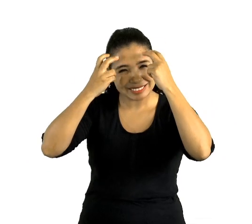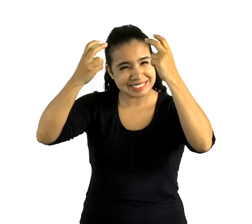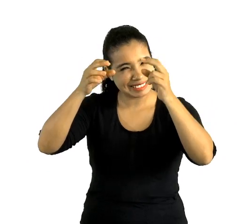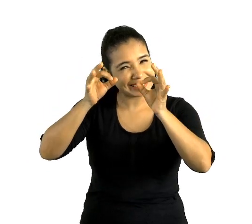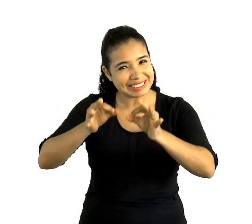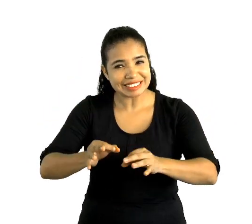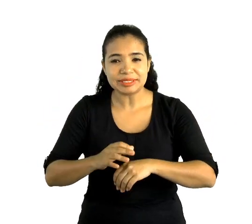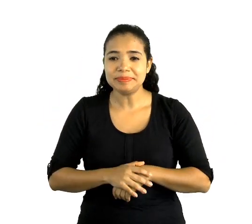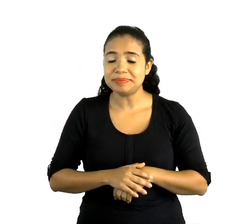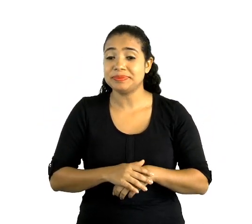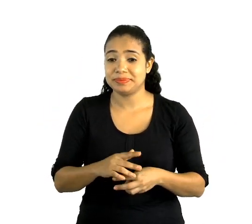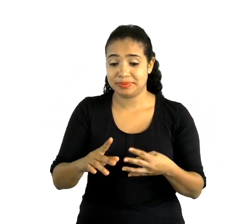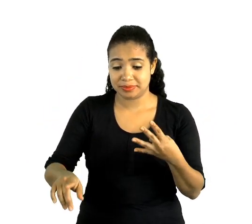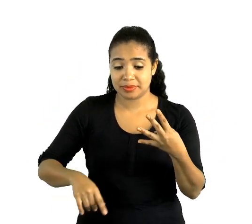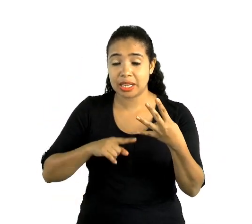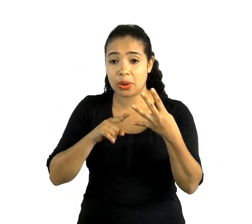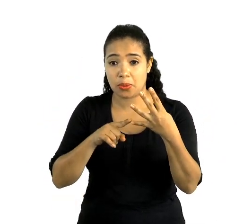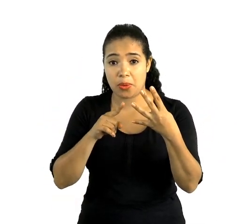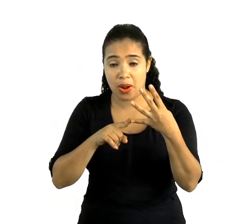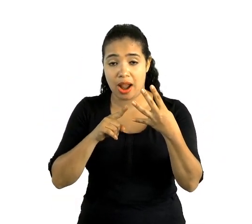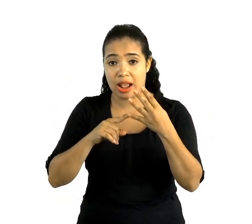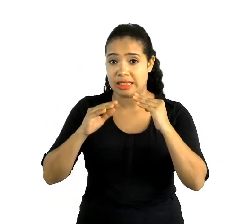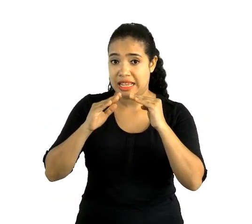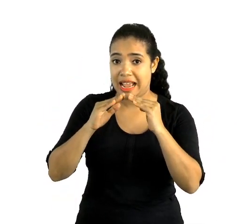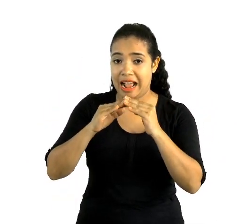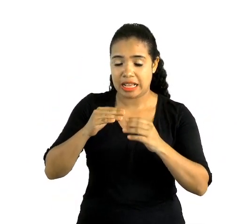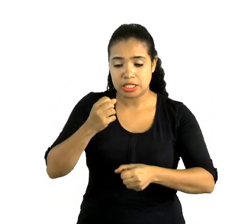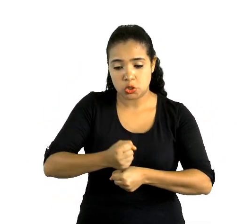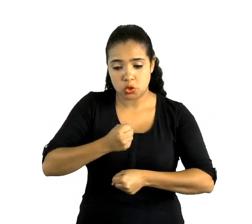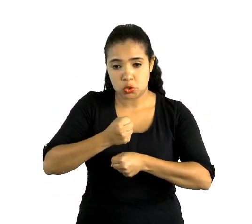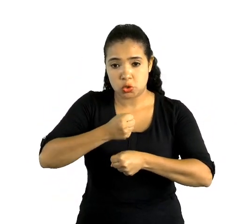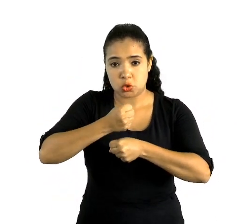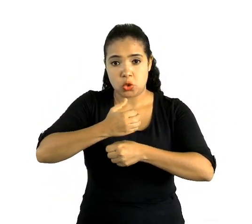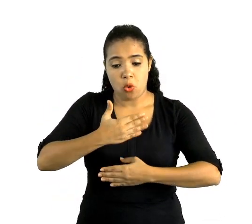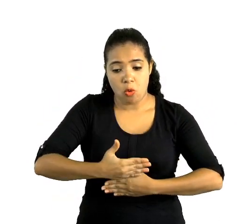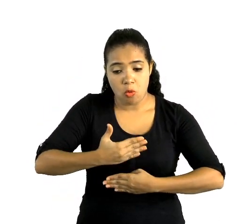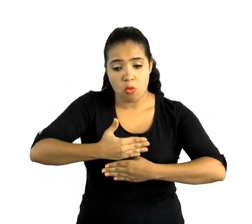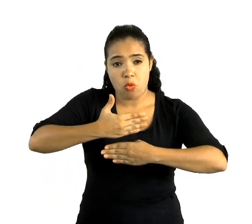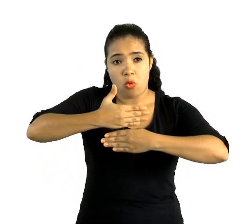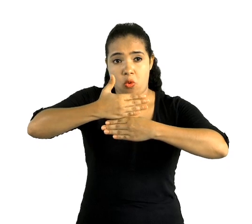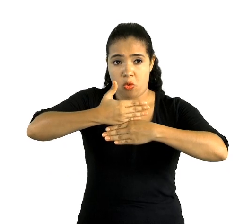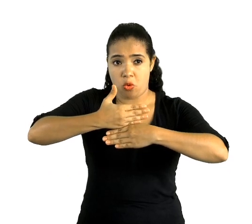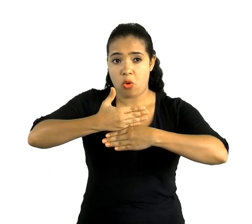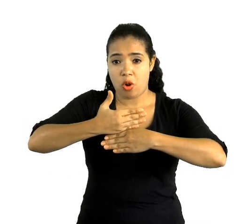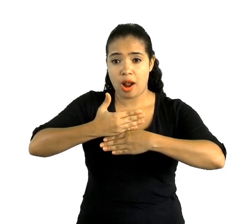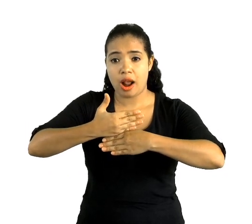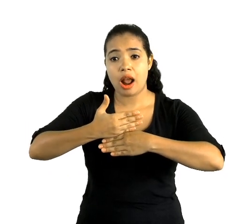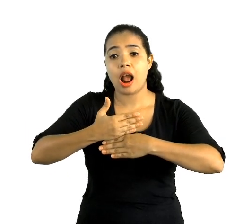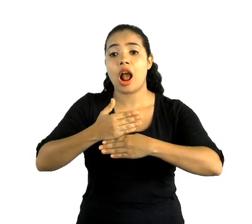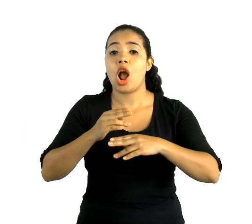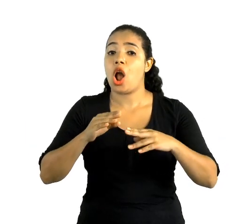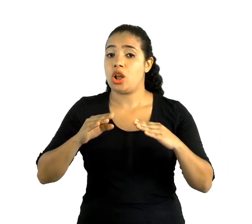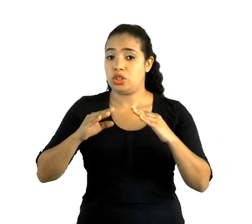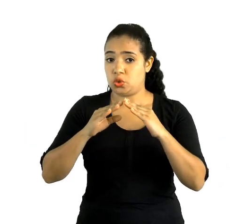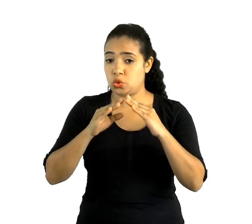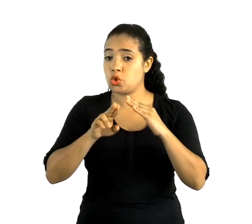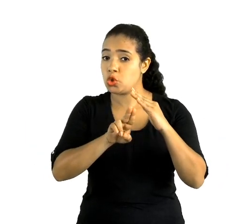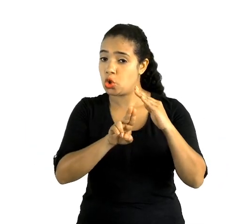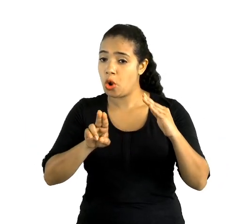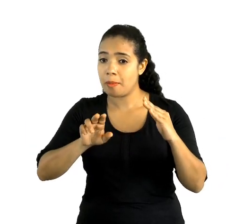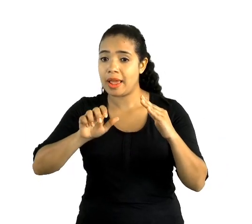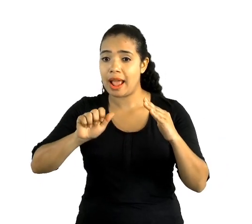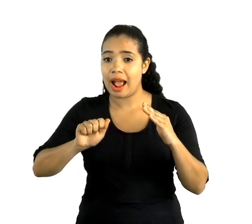casa, nós temos uma casa feita de tijolos ou também chamadas de casas de alvenaria.